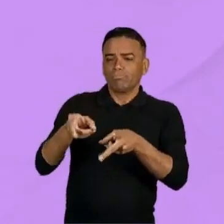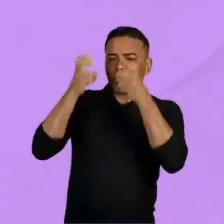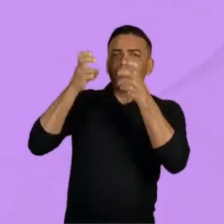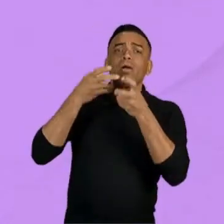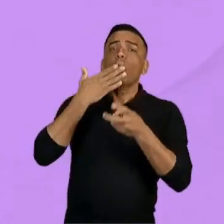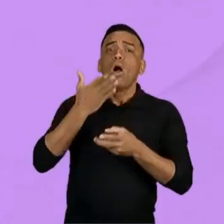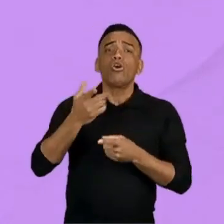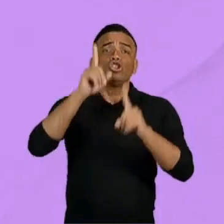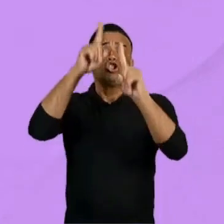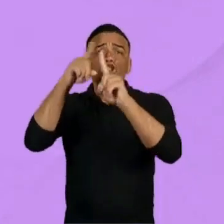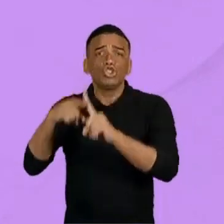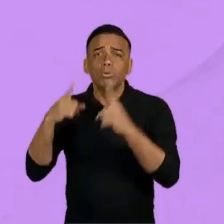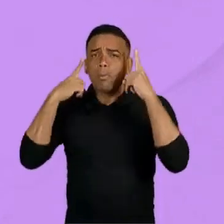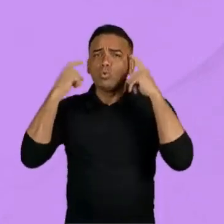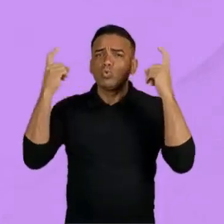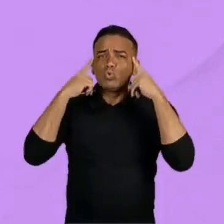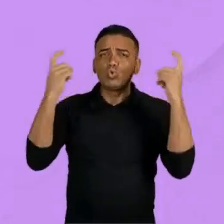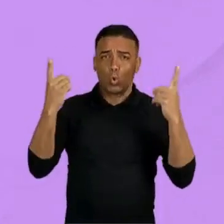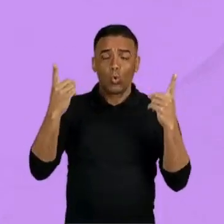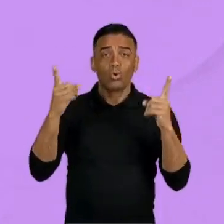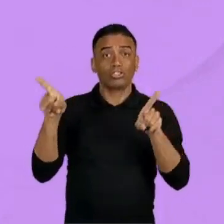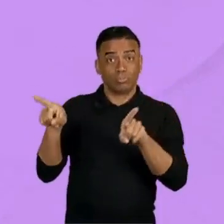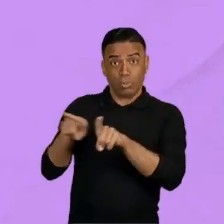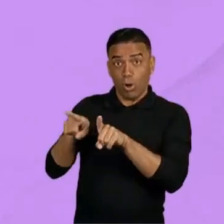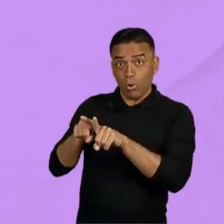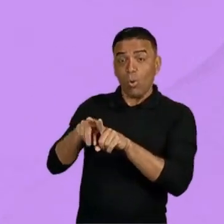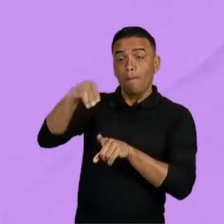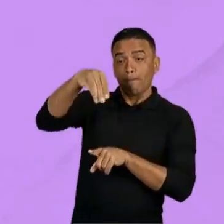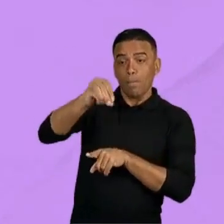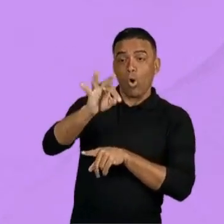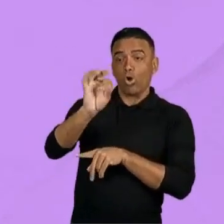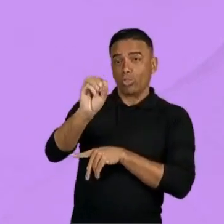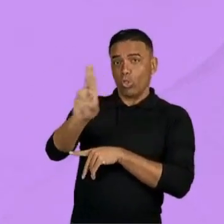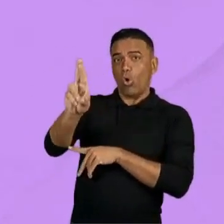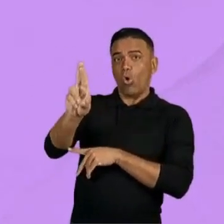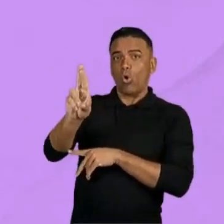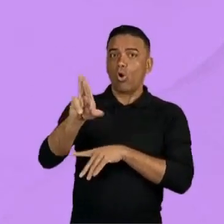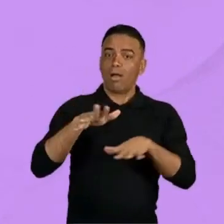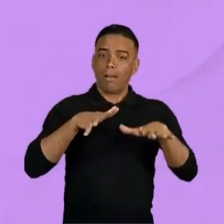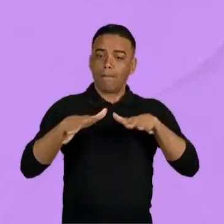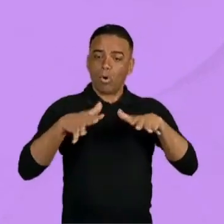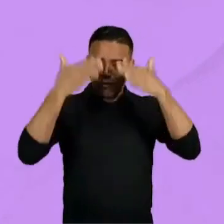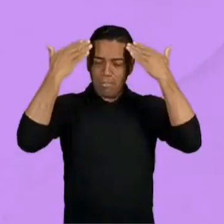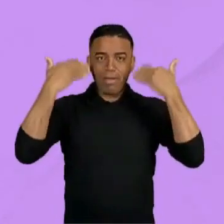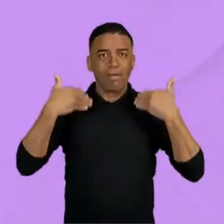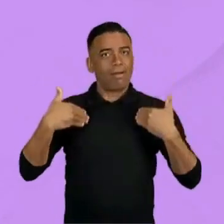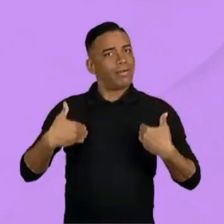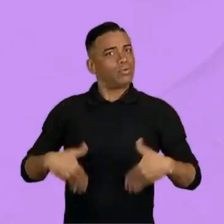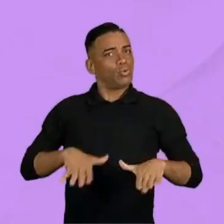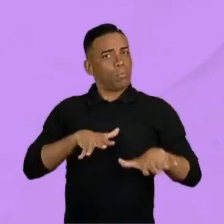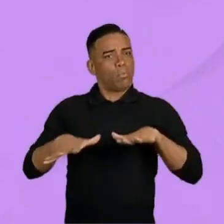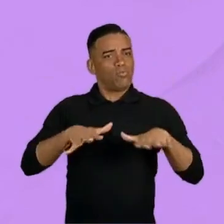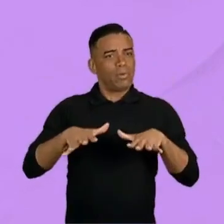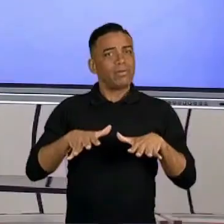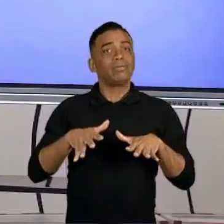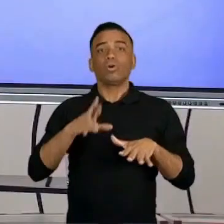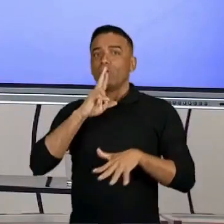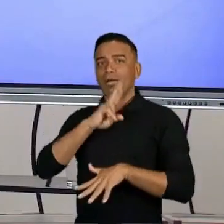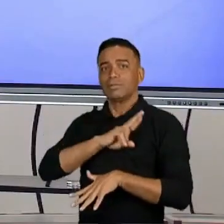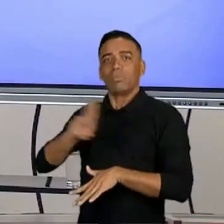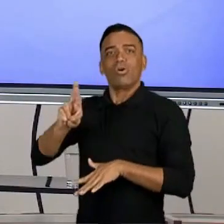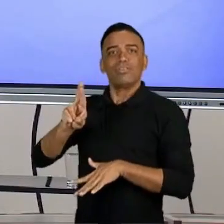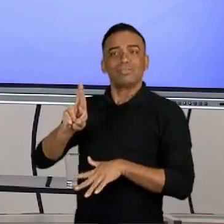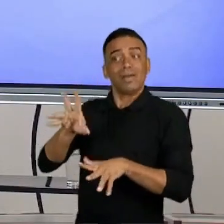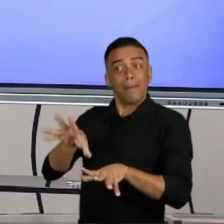musicais, enquanto o córtex motor está envolvido na coordenação dos movimentos corporais em resposta à